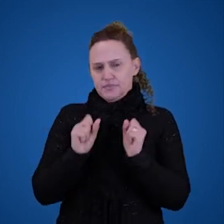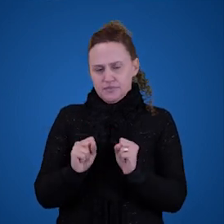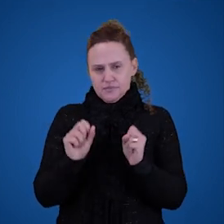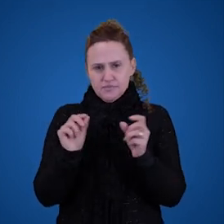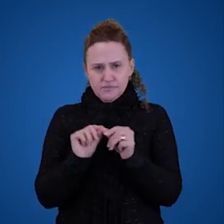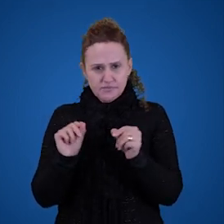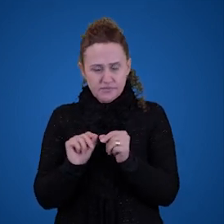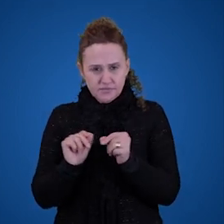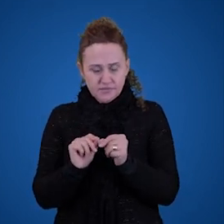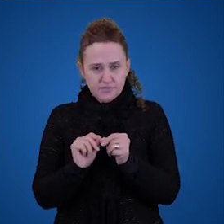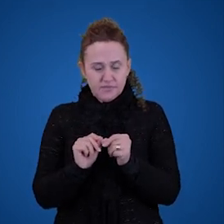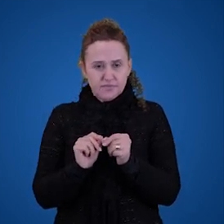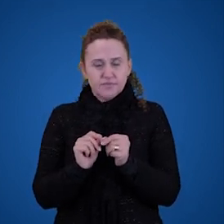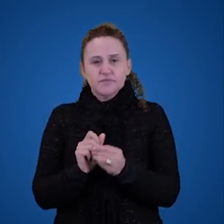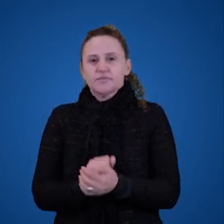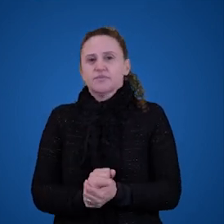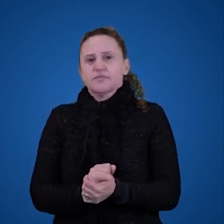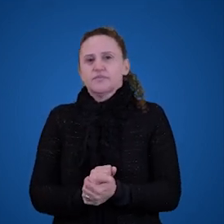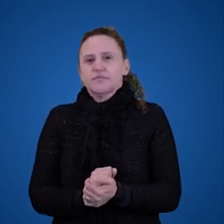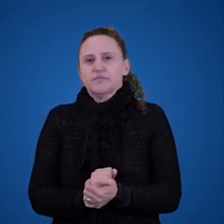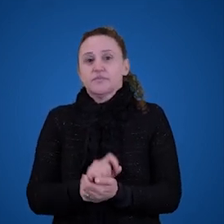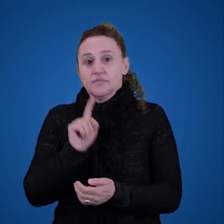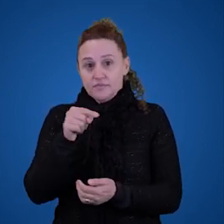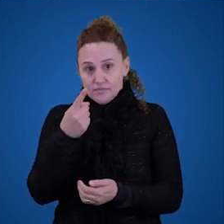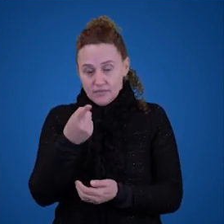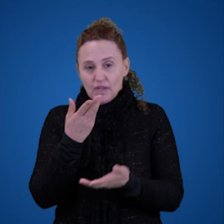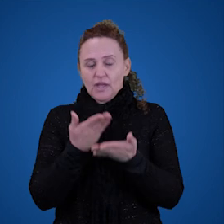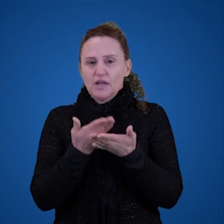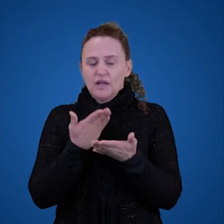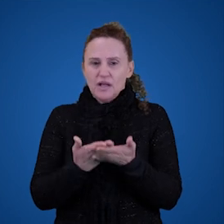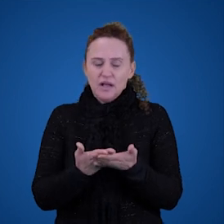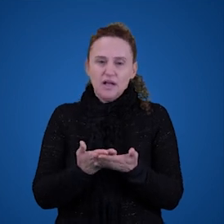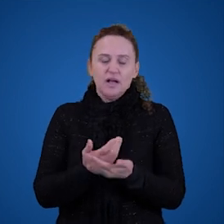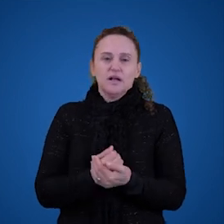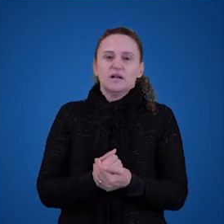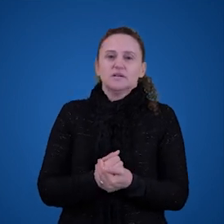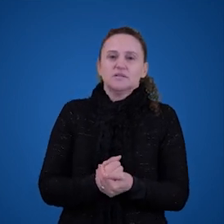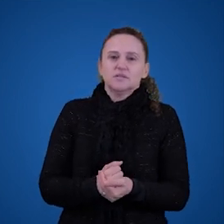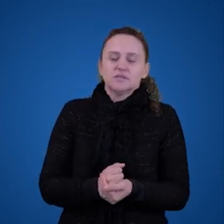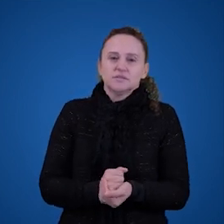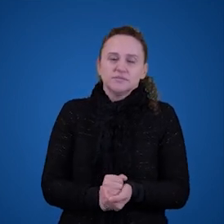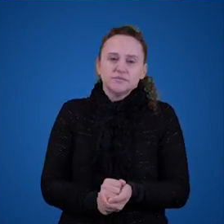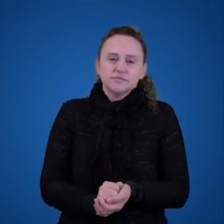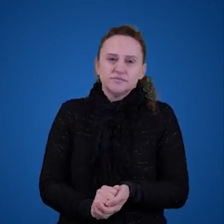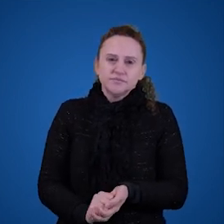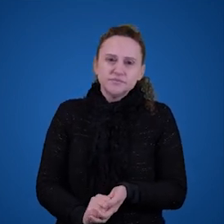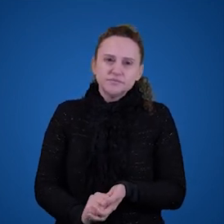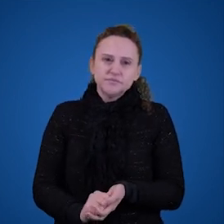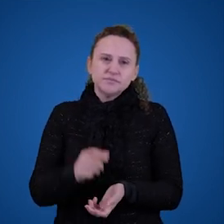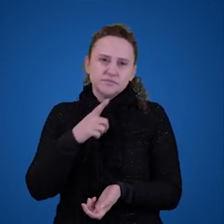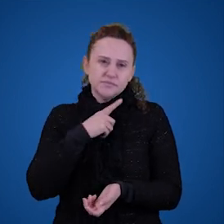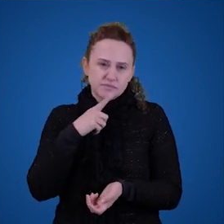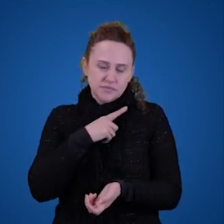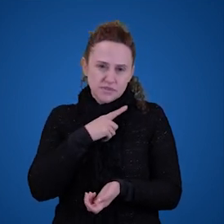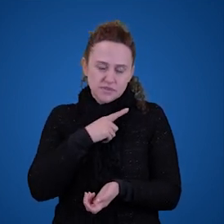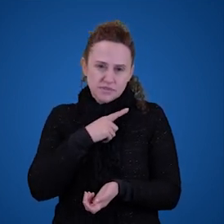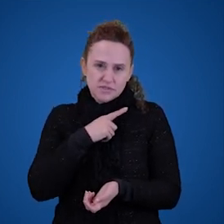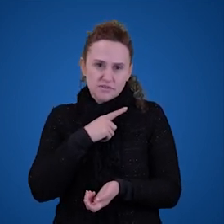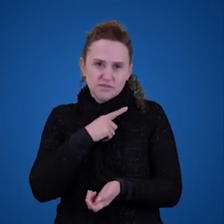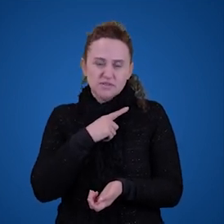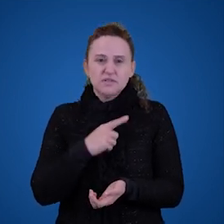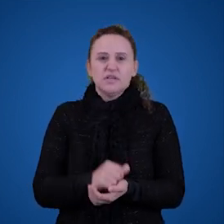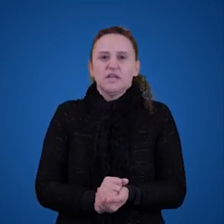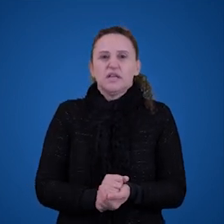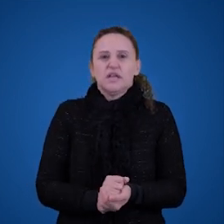com o que a gente pode adotar então na próxima aula essa um pouco mais complexa a gente vai ver uma teoria chamada